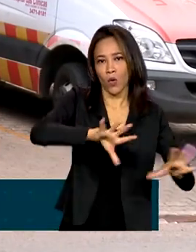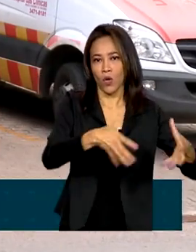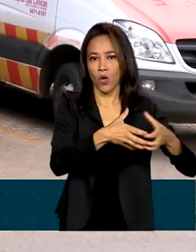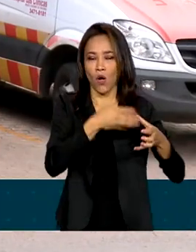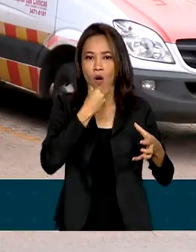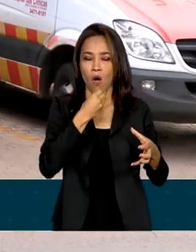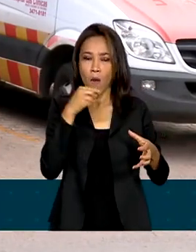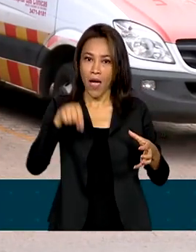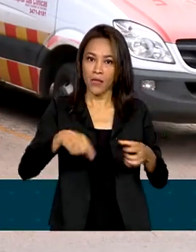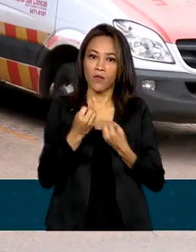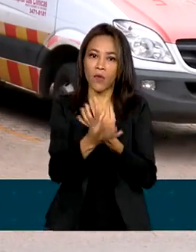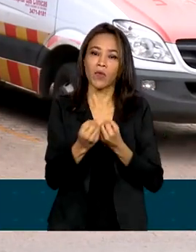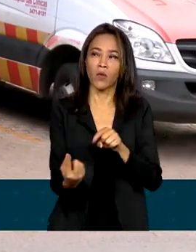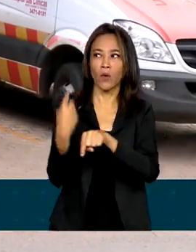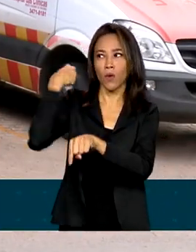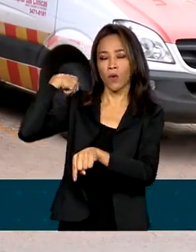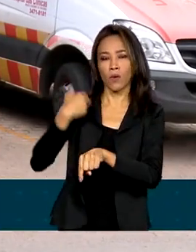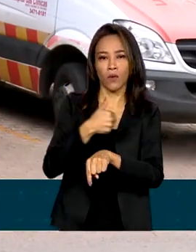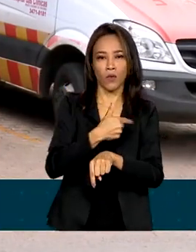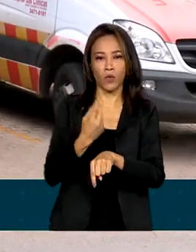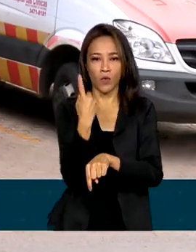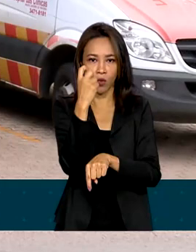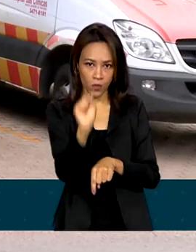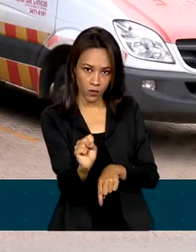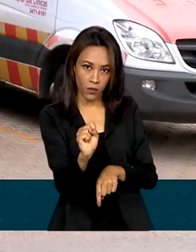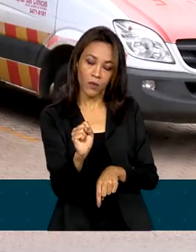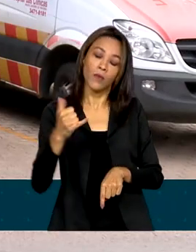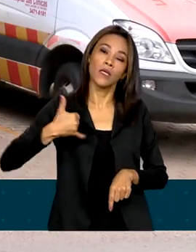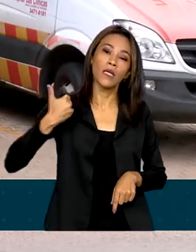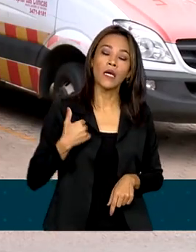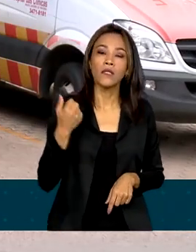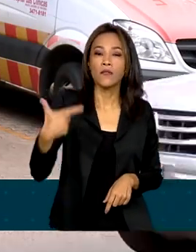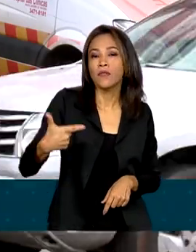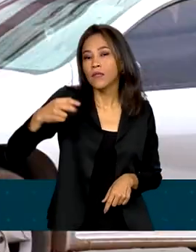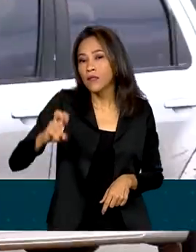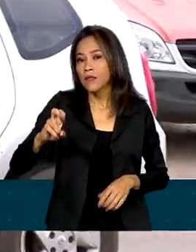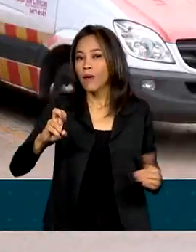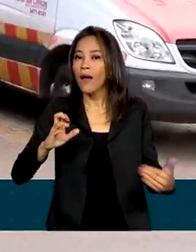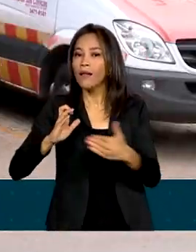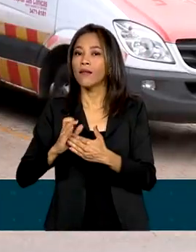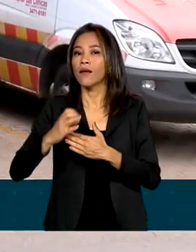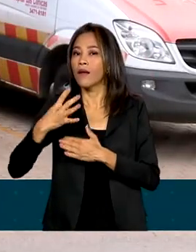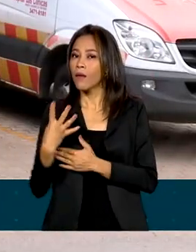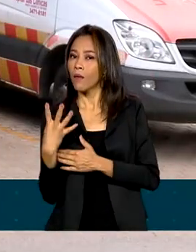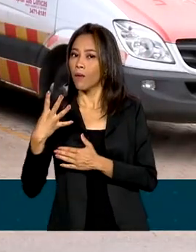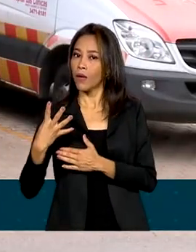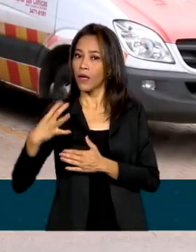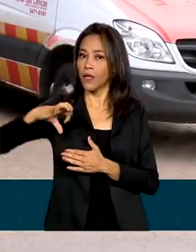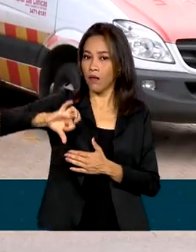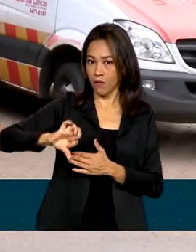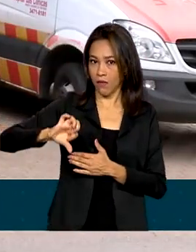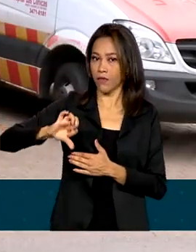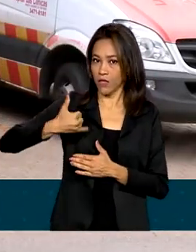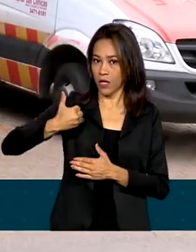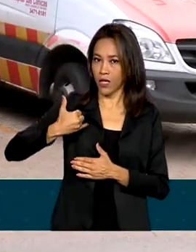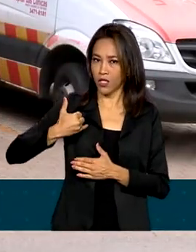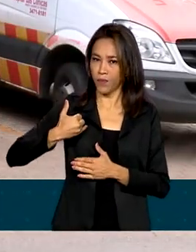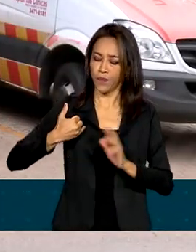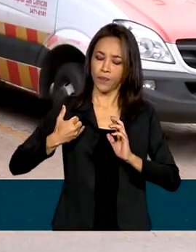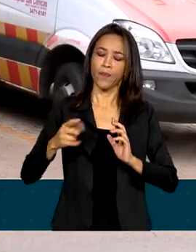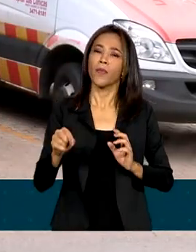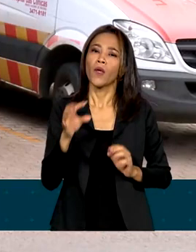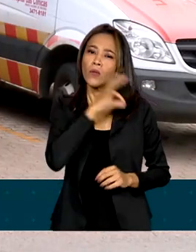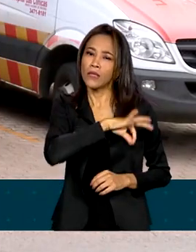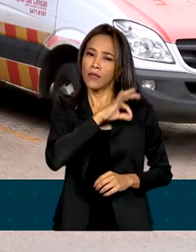são de 2018 e consideram pessoas com idade entre 25 e 49 anos. A diferença entre os